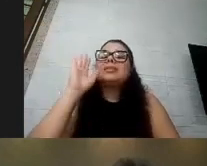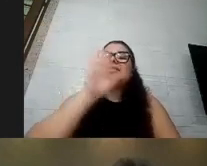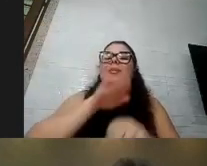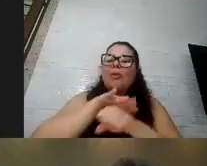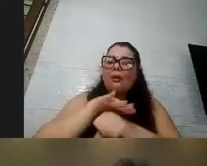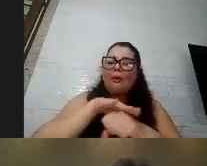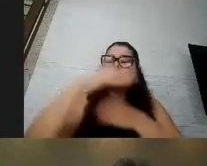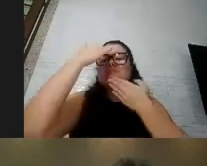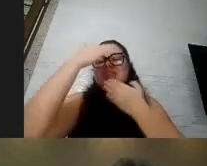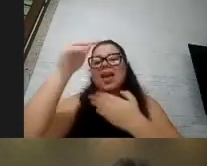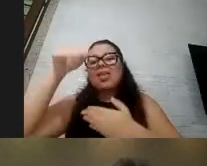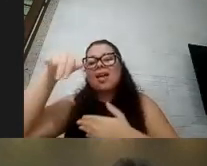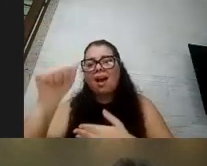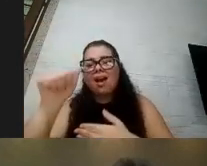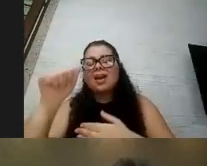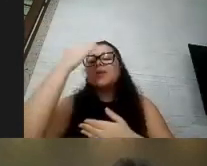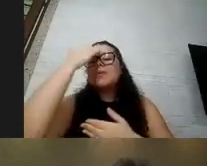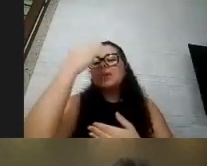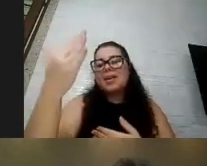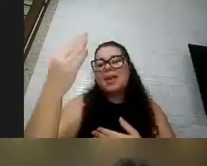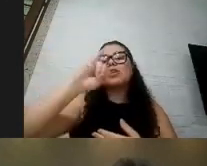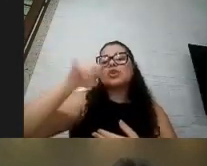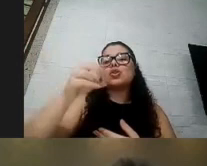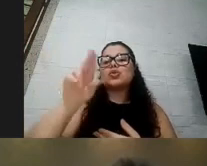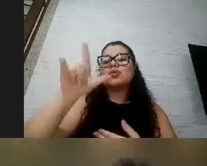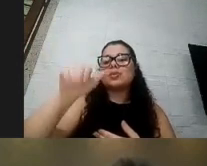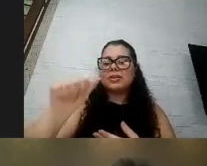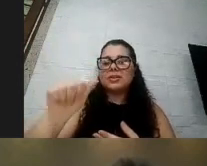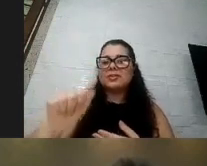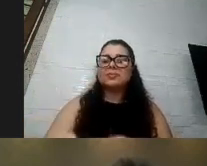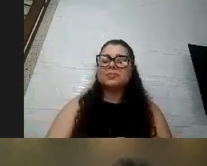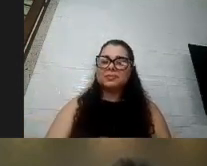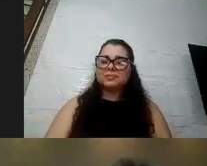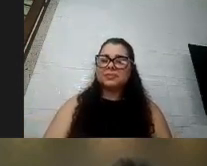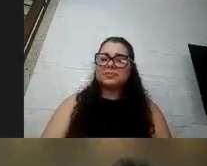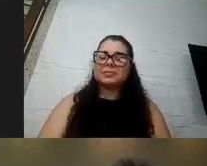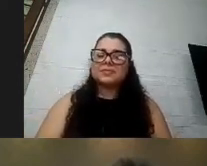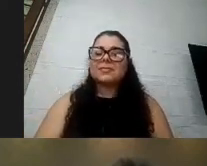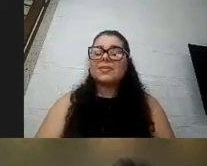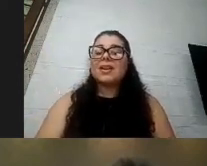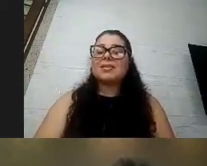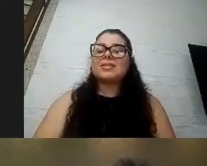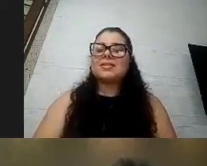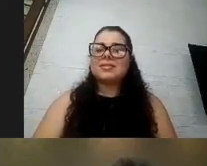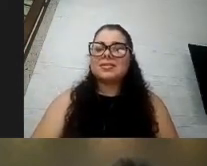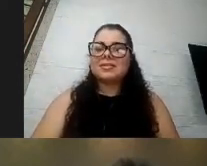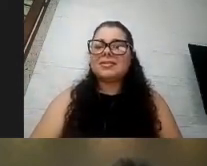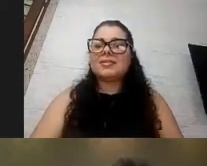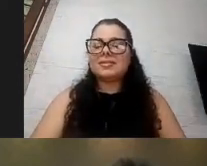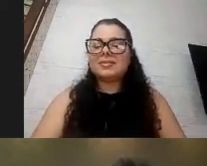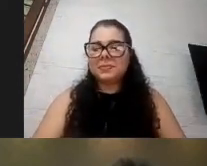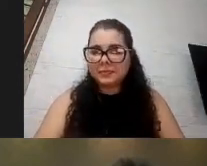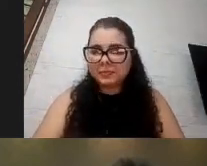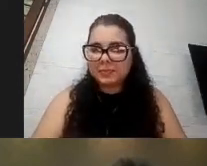obrigada Júlia até a próxima a gente tirou uma foto Bianca a gente tá gravando o encontro inteiro ah então tá